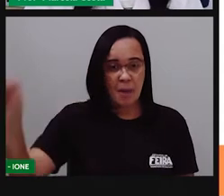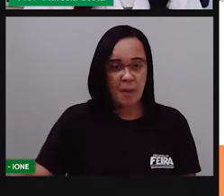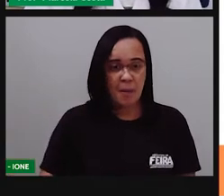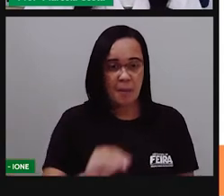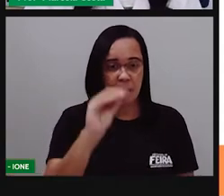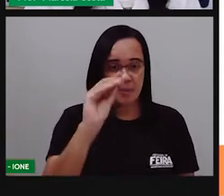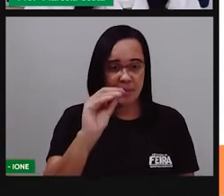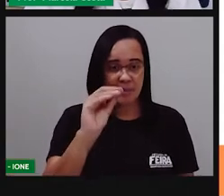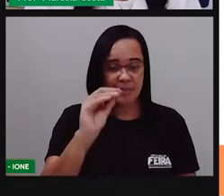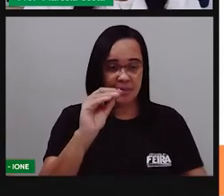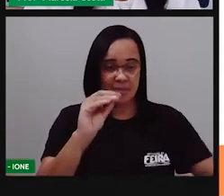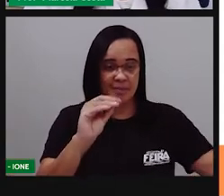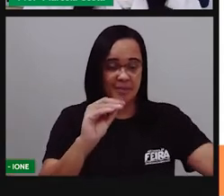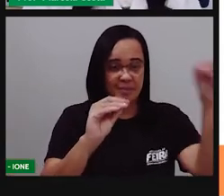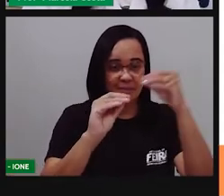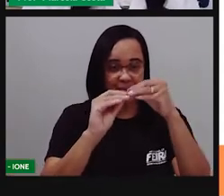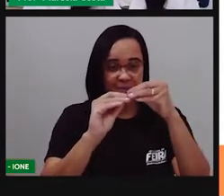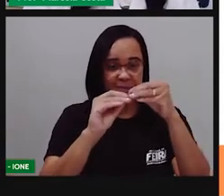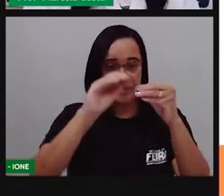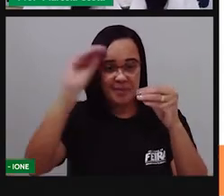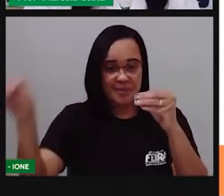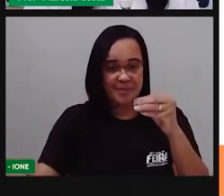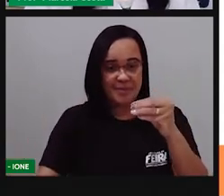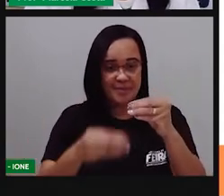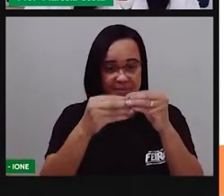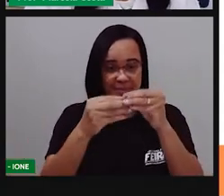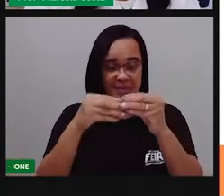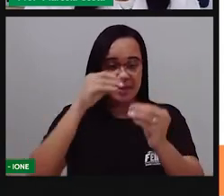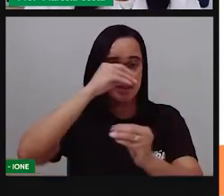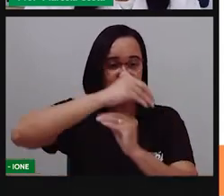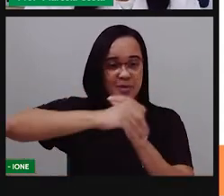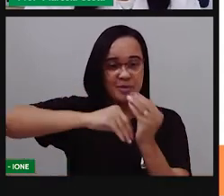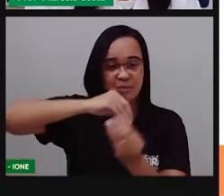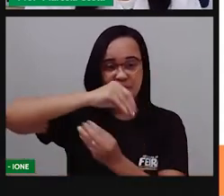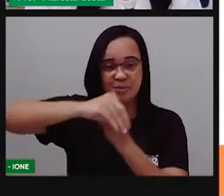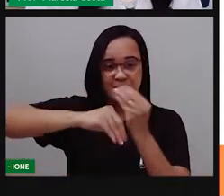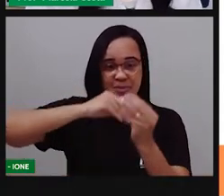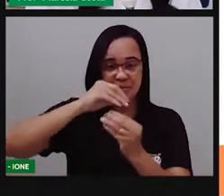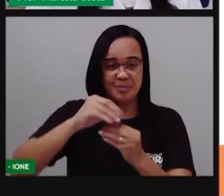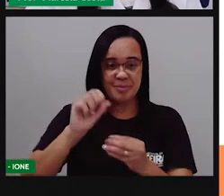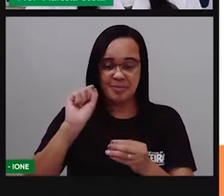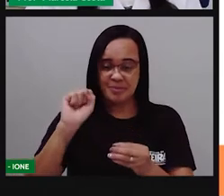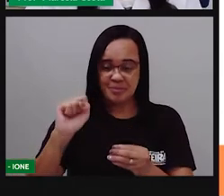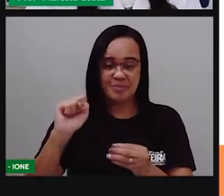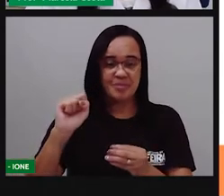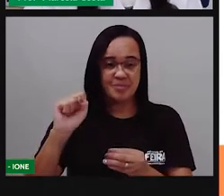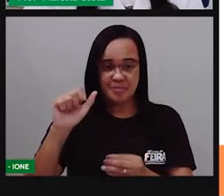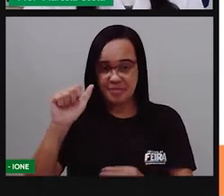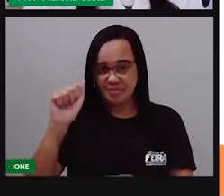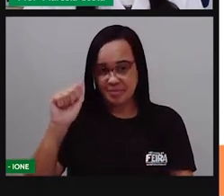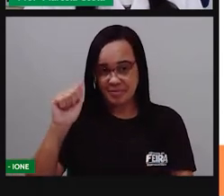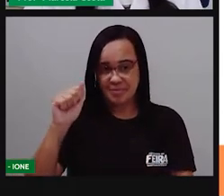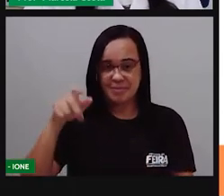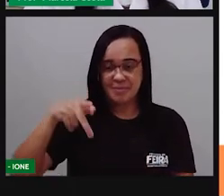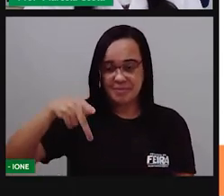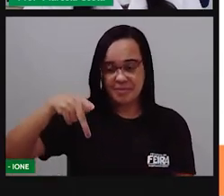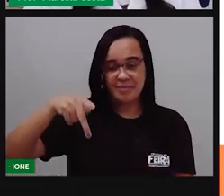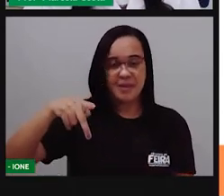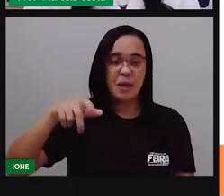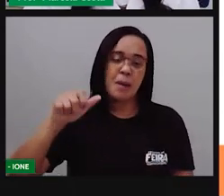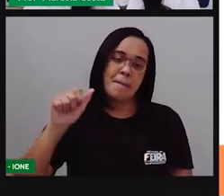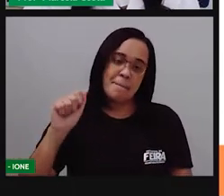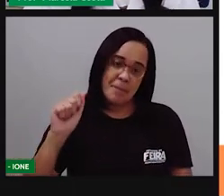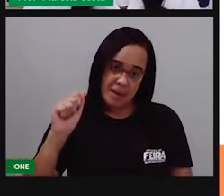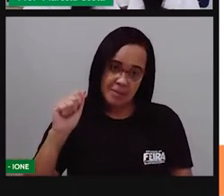inicial da palavra sapo e peguei a sílaba